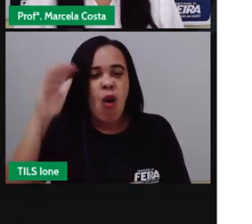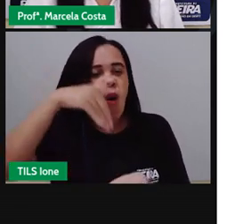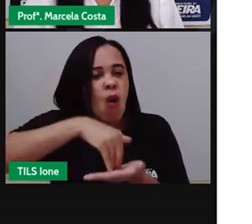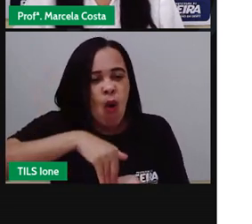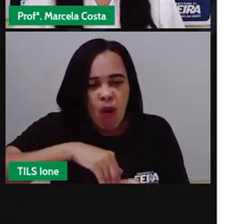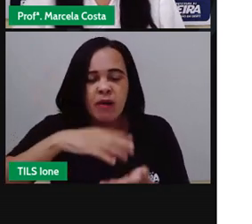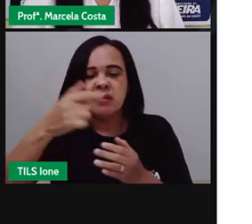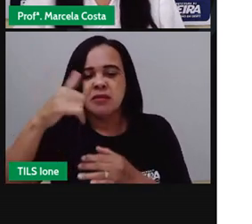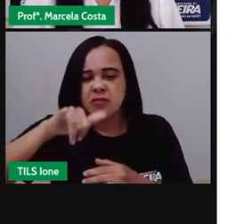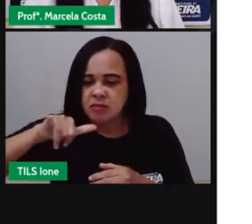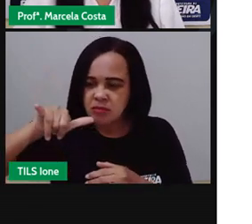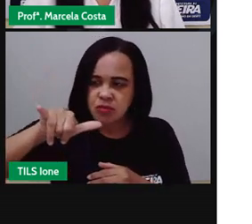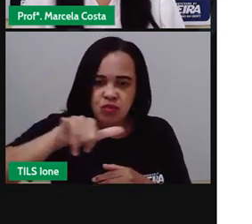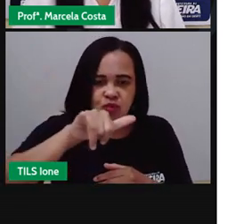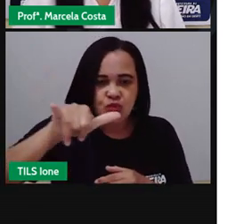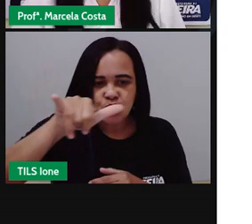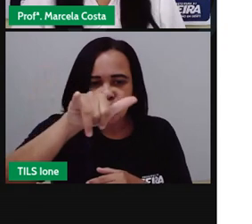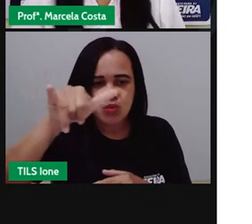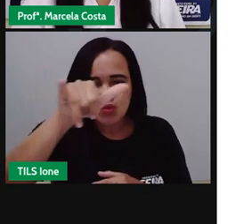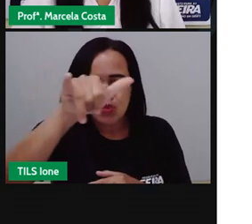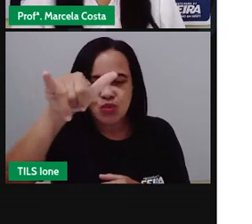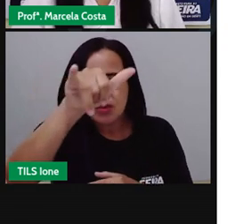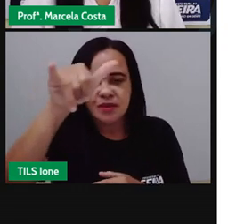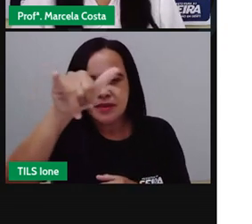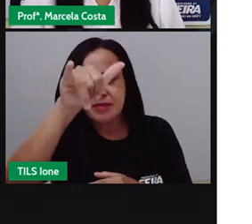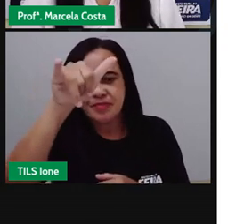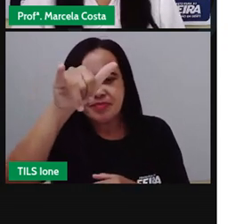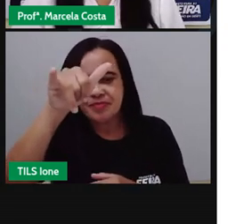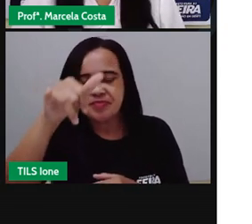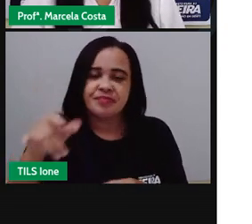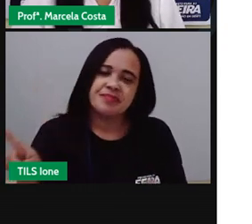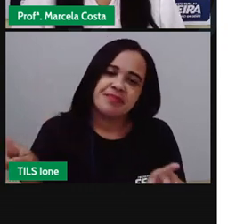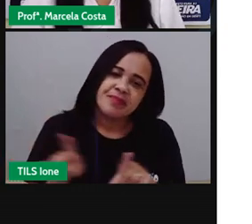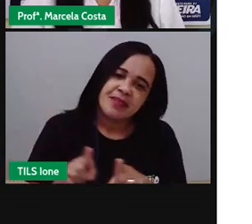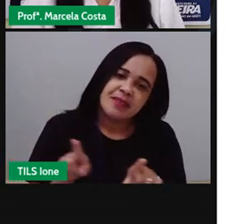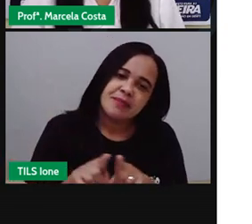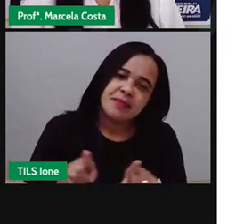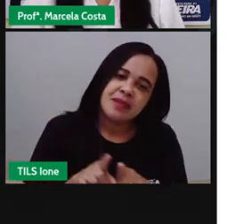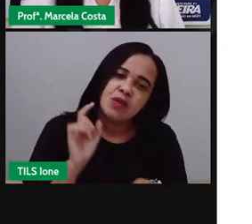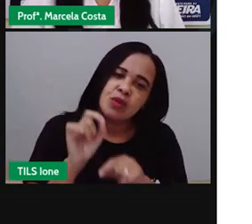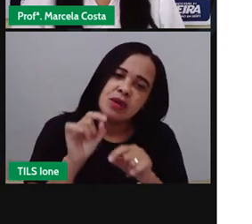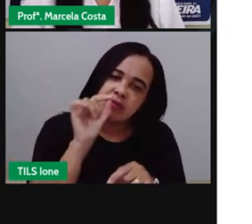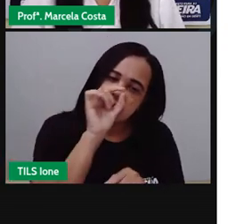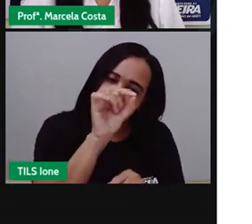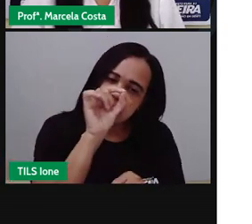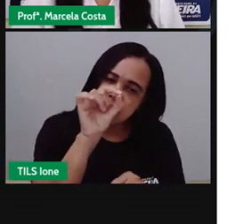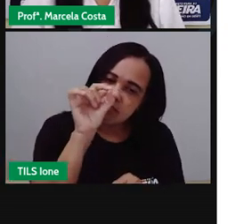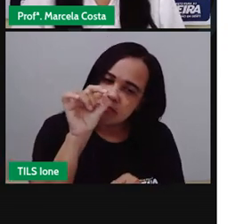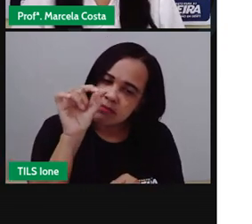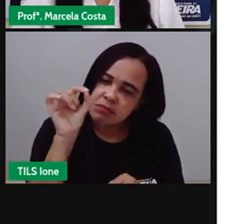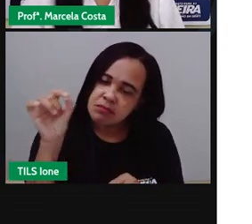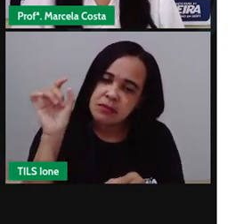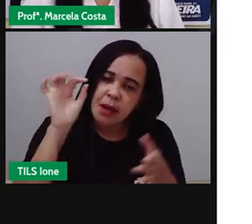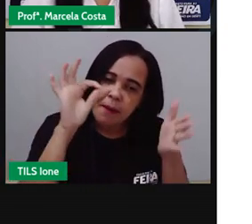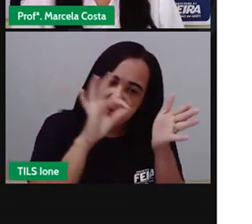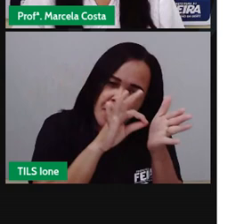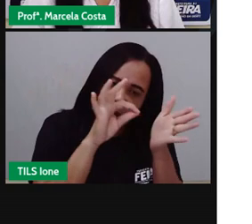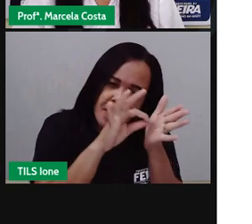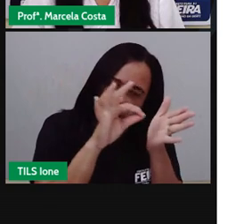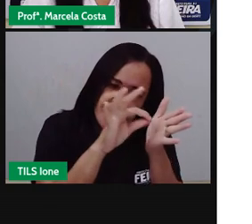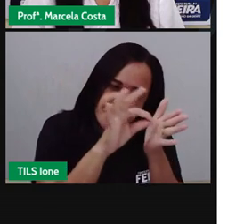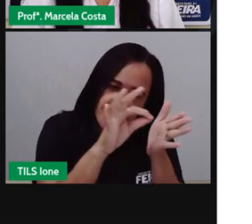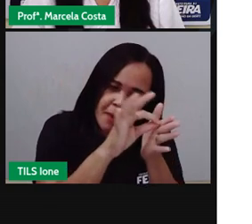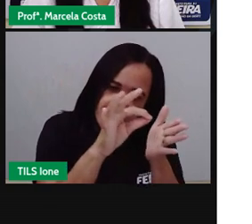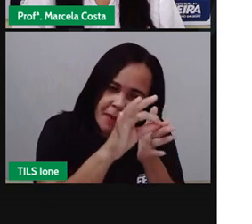avião e eu vejo aqui o pontilhado dessa barra maior e venho aqui